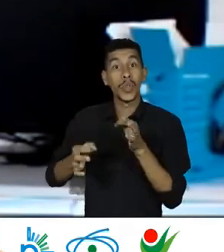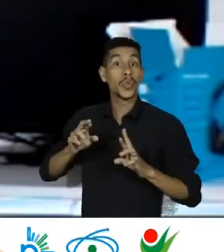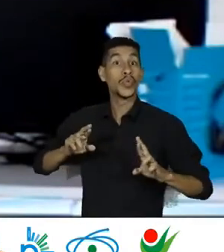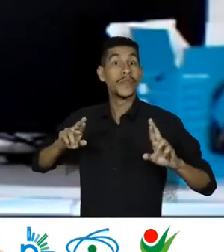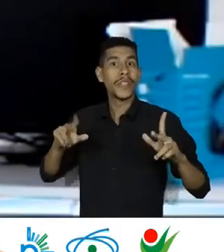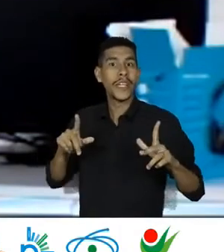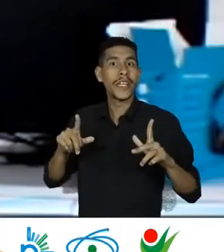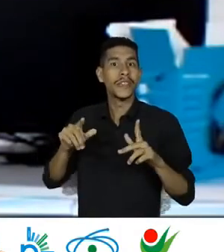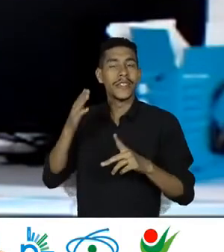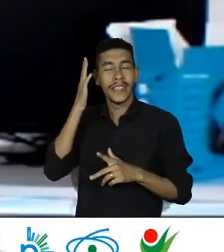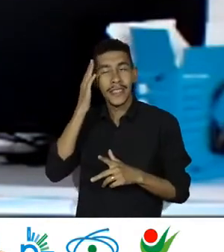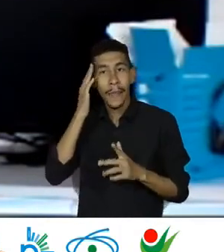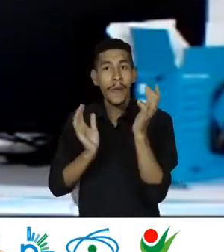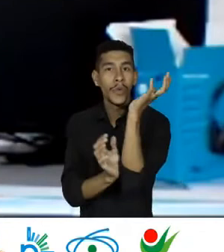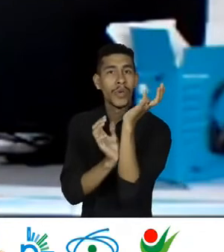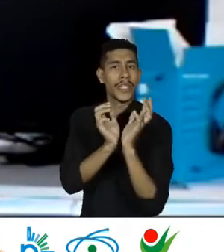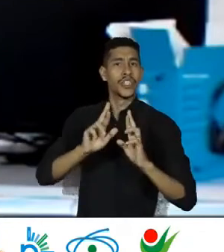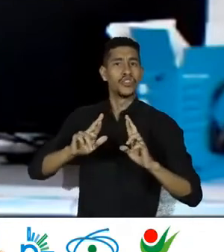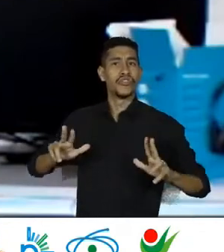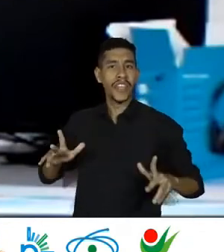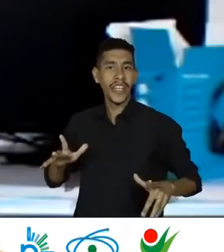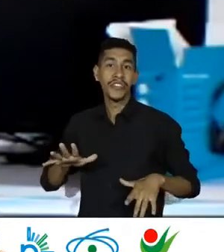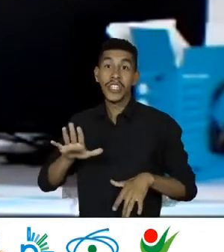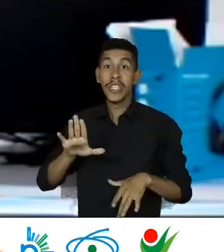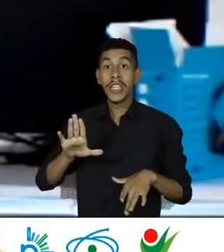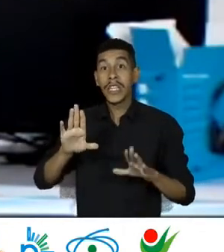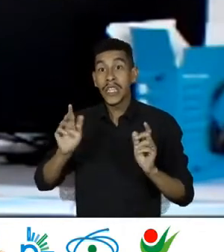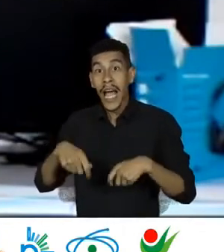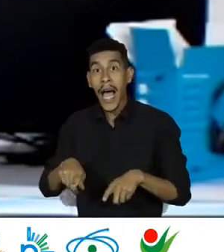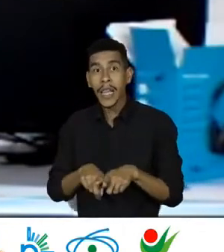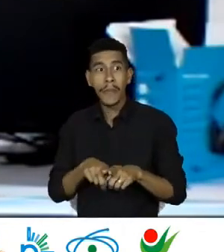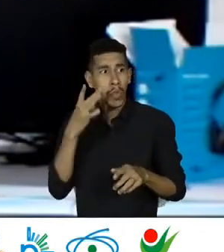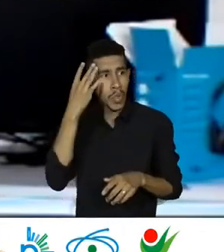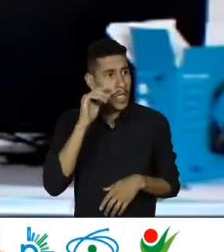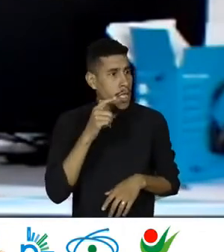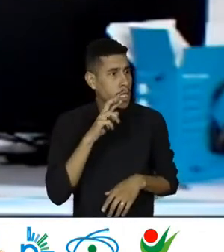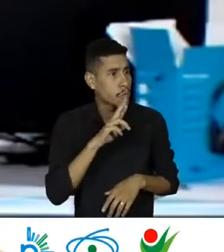Que é válida Também Não sei Se eu respondi Gente